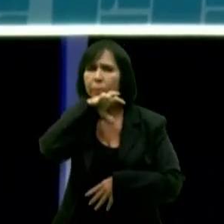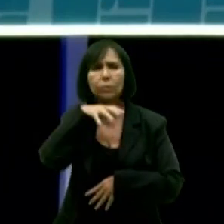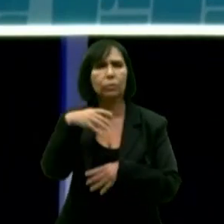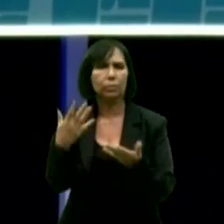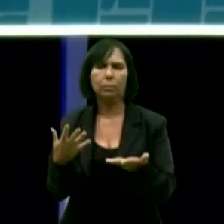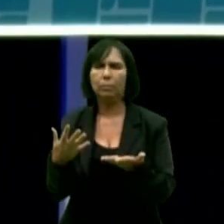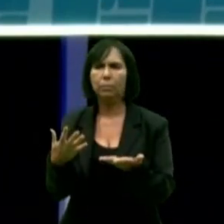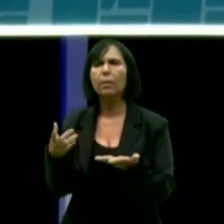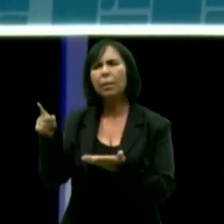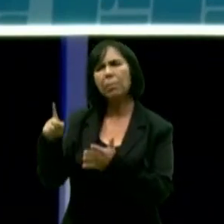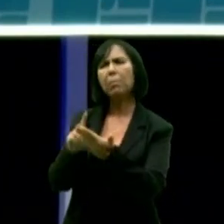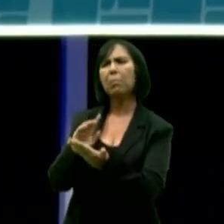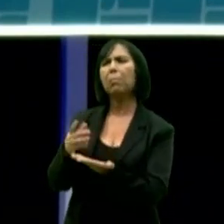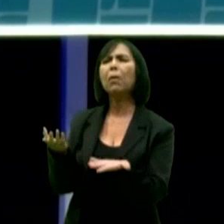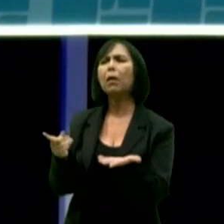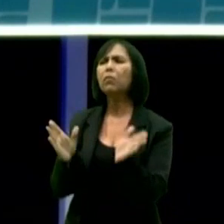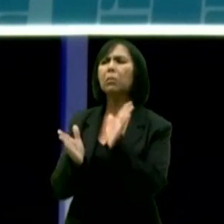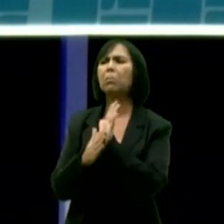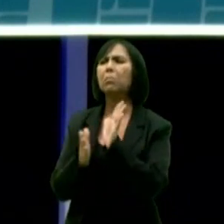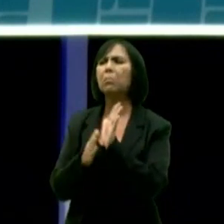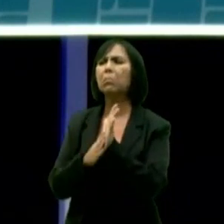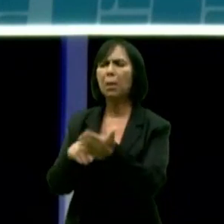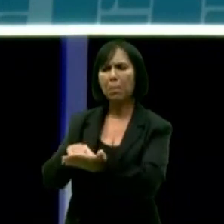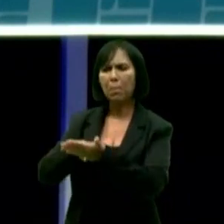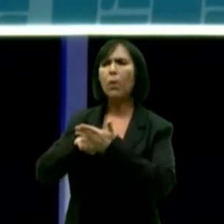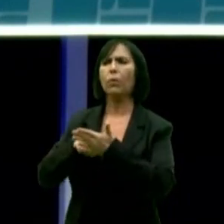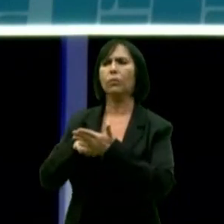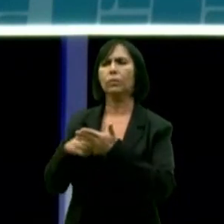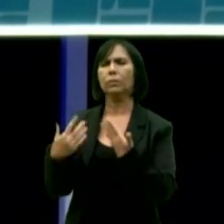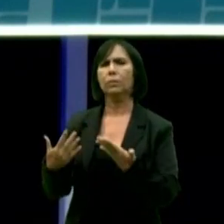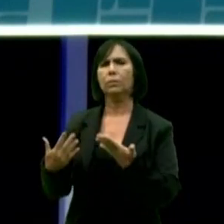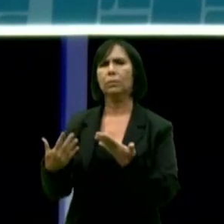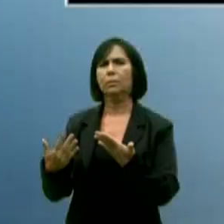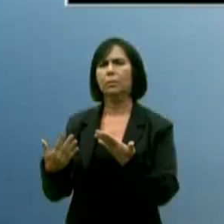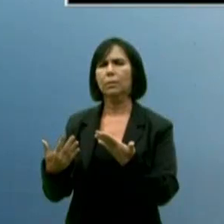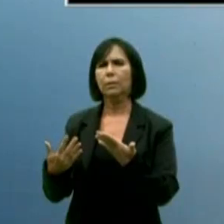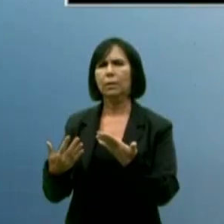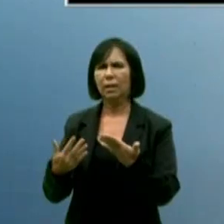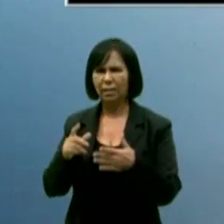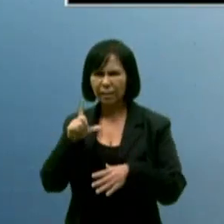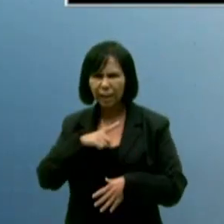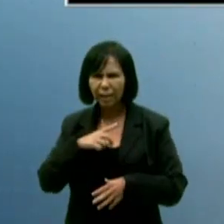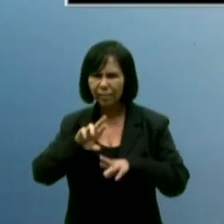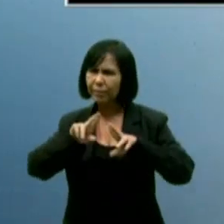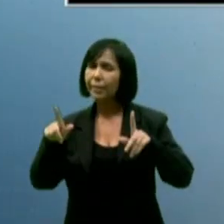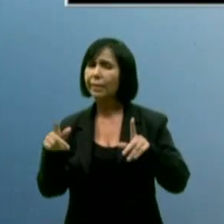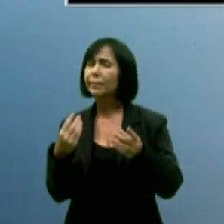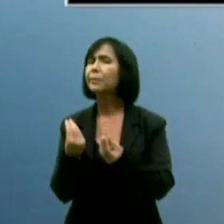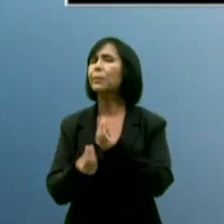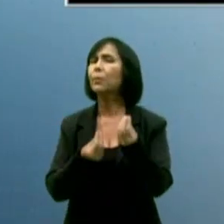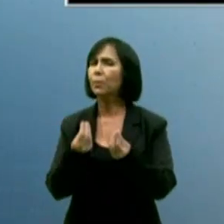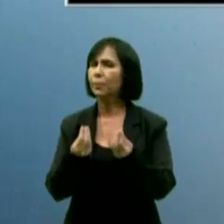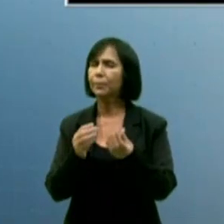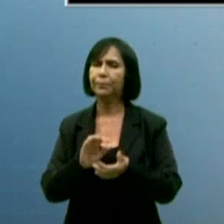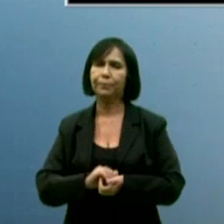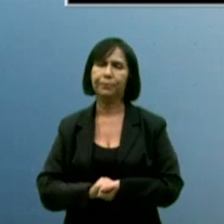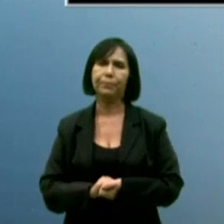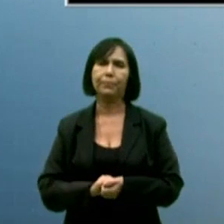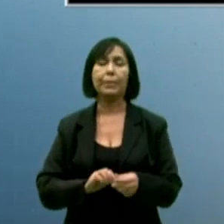desafio que você apresenta documentação que comprove que o Estado cobra diferente de outros Estados. Primeiro ponto,